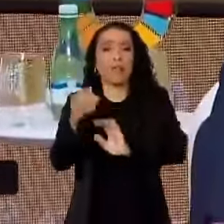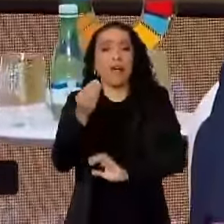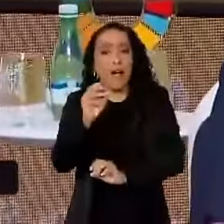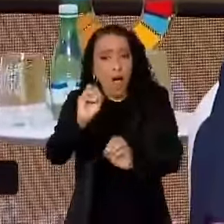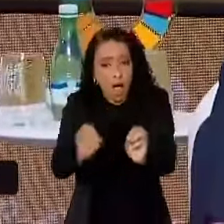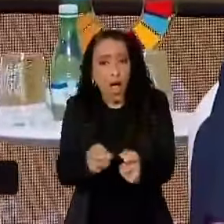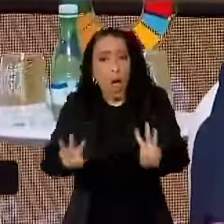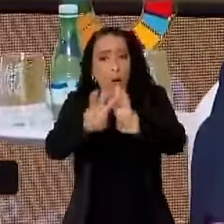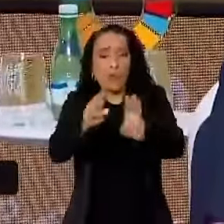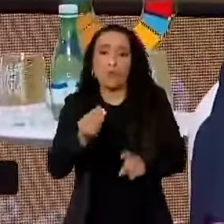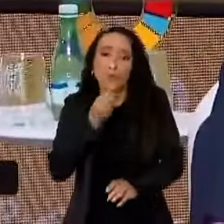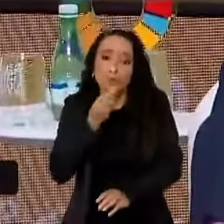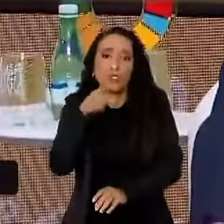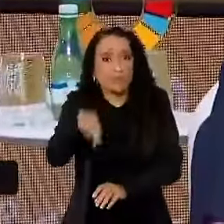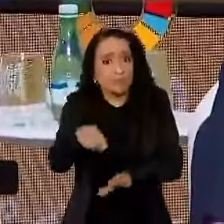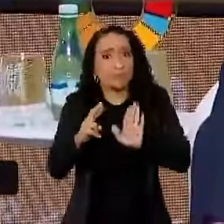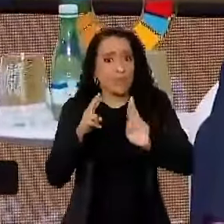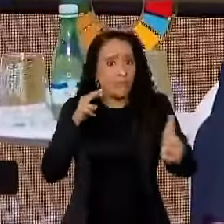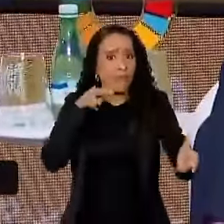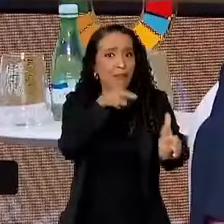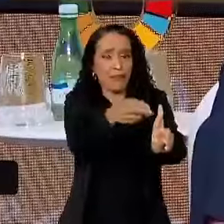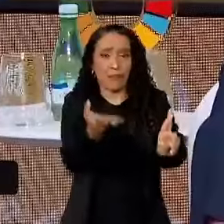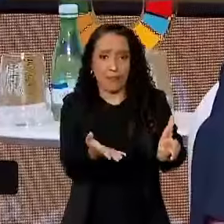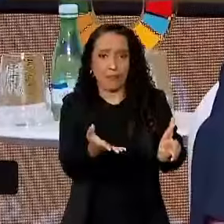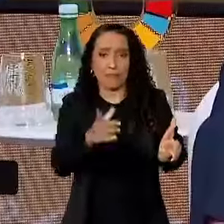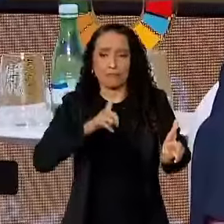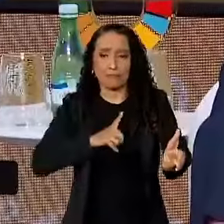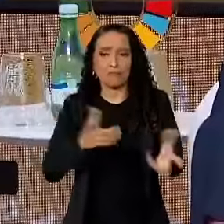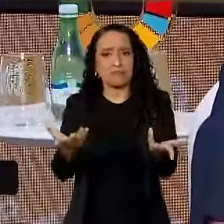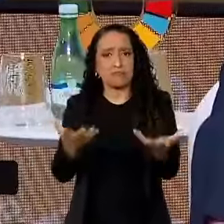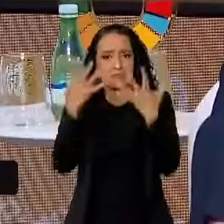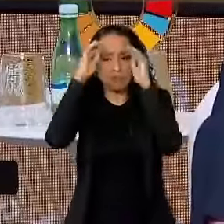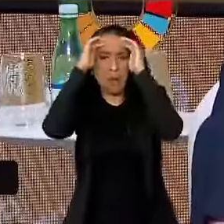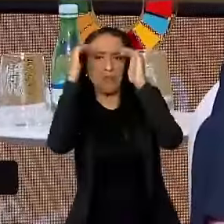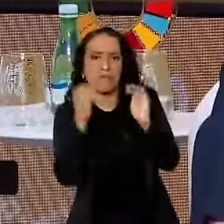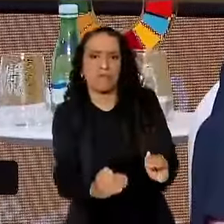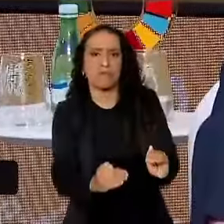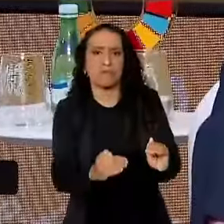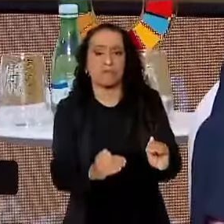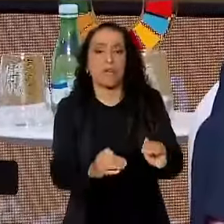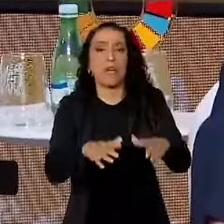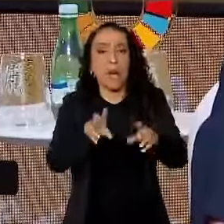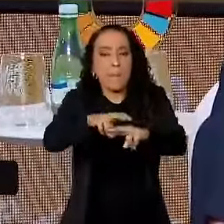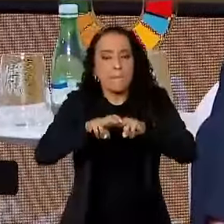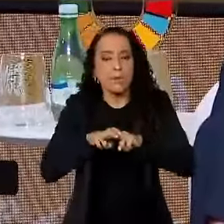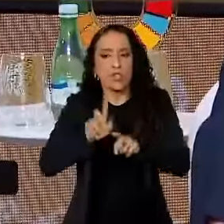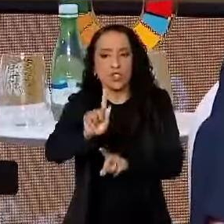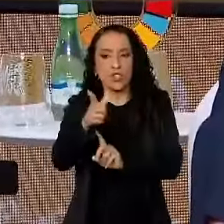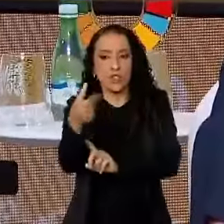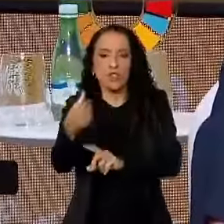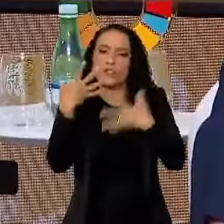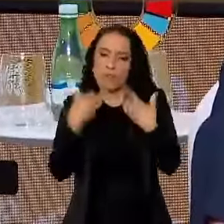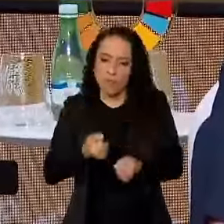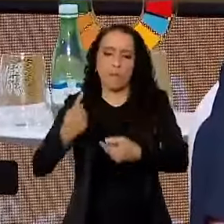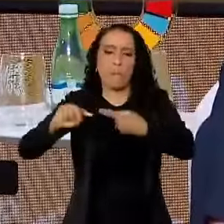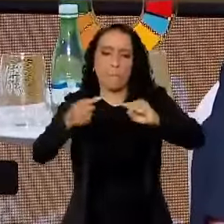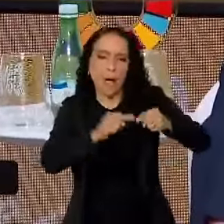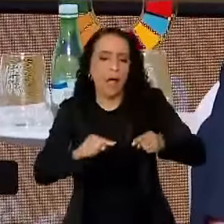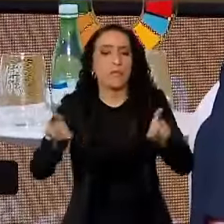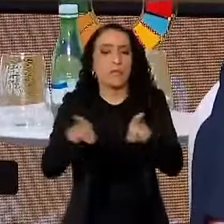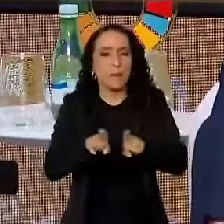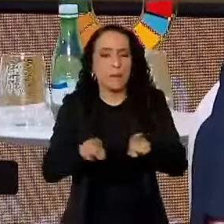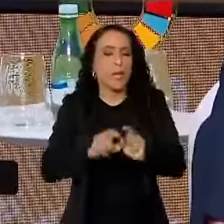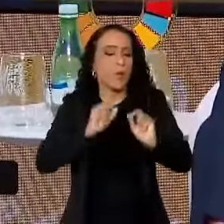referência. A ONU poderia conquistar essa credibilidade. E é por isso que no G20 a gente vai discutir isso. E também vai